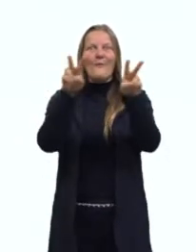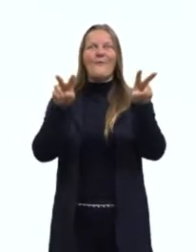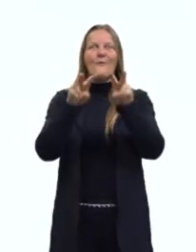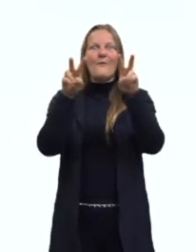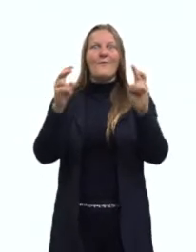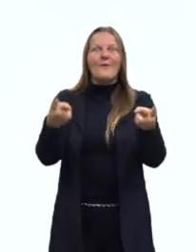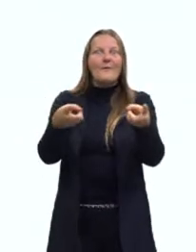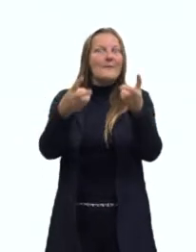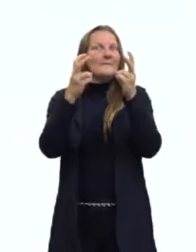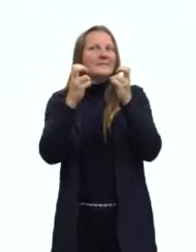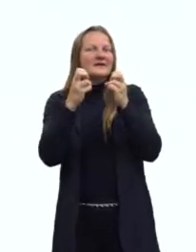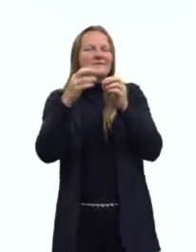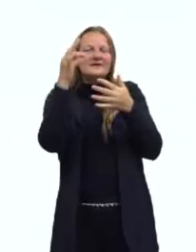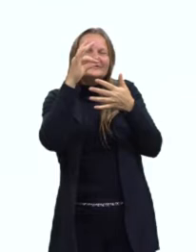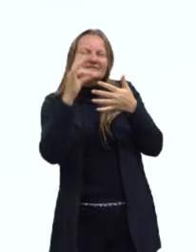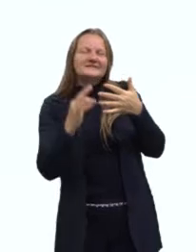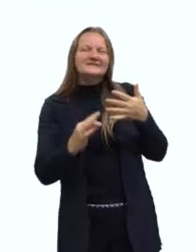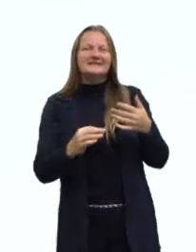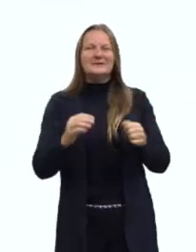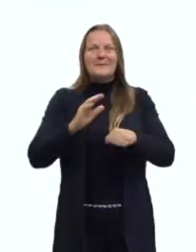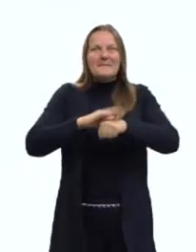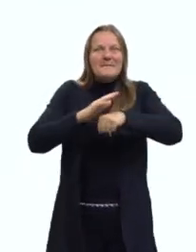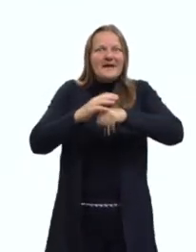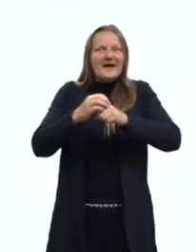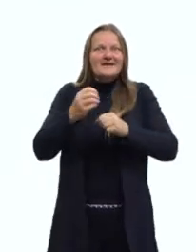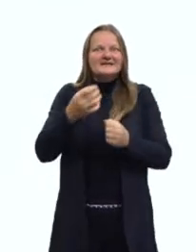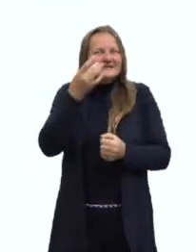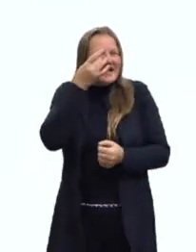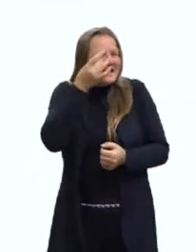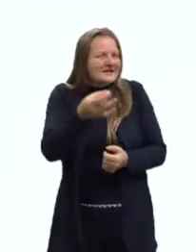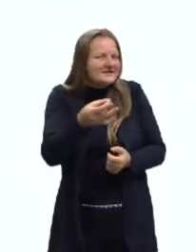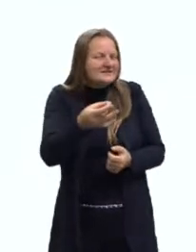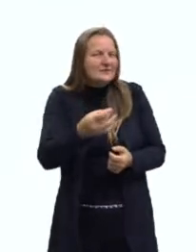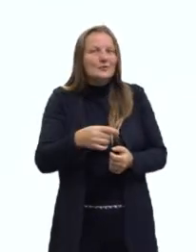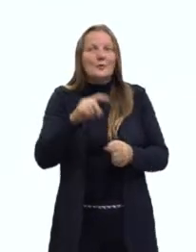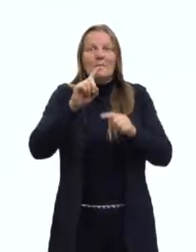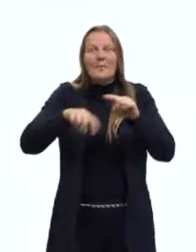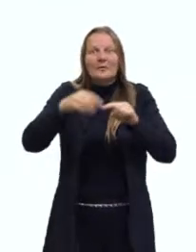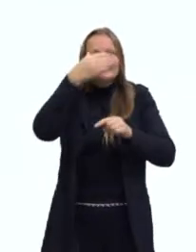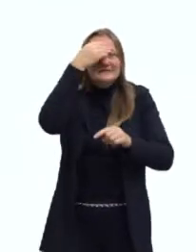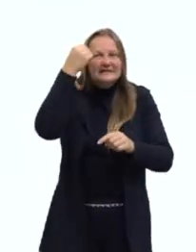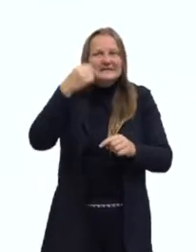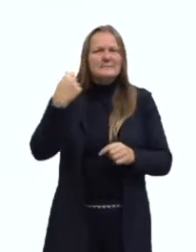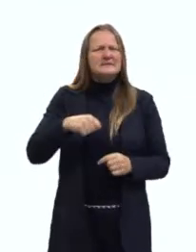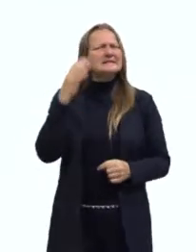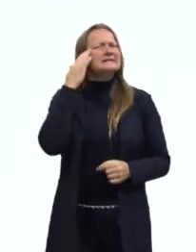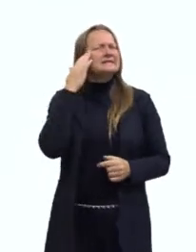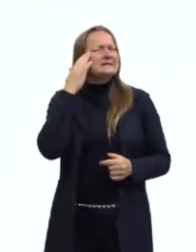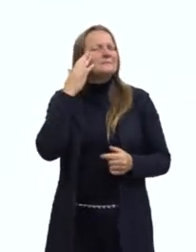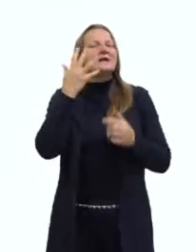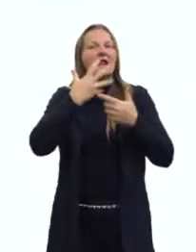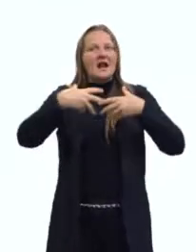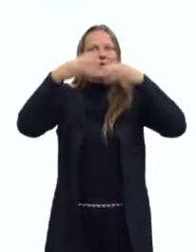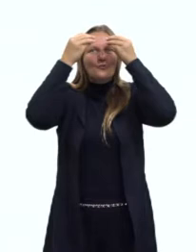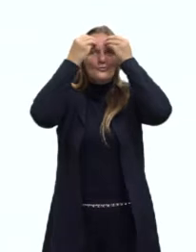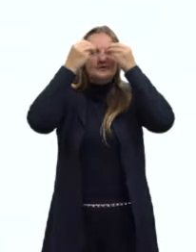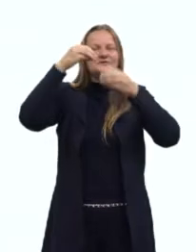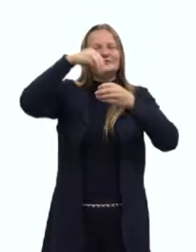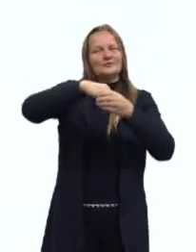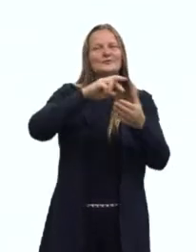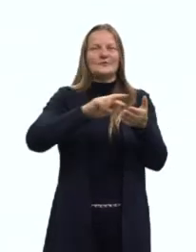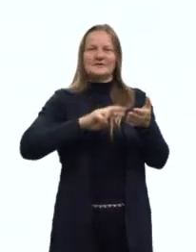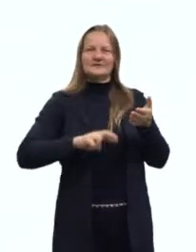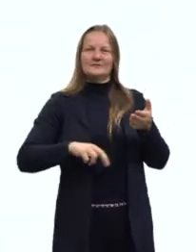com mais detalhes e com mais atenção para não esquecer do que nós precisamos saber em relação à linguagem da